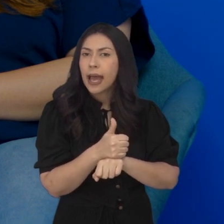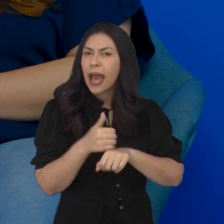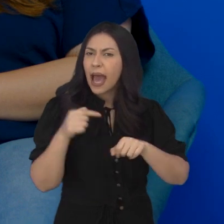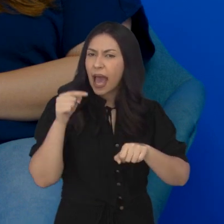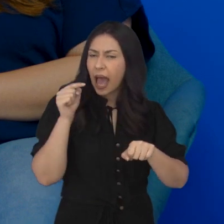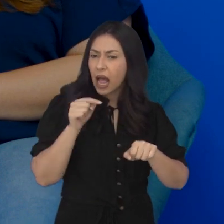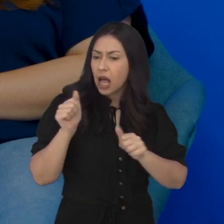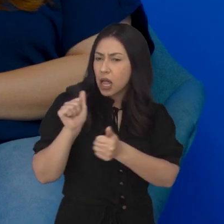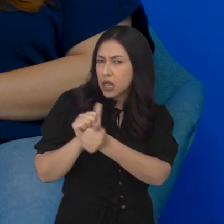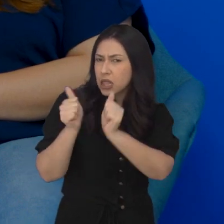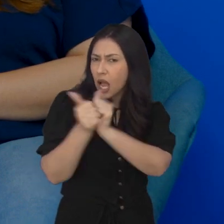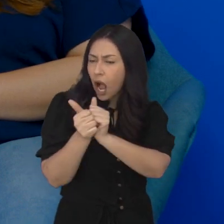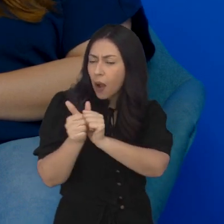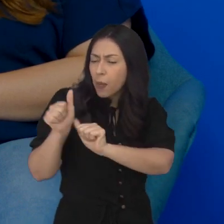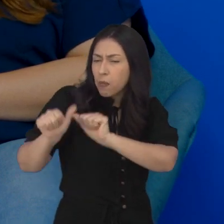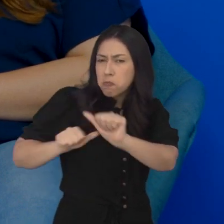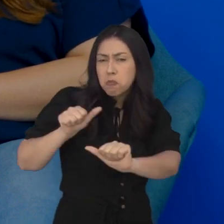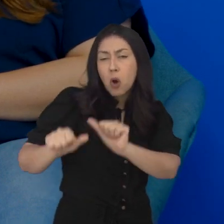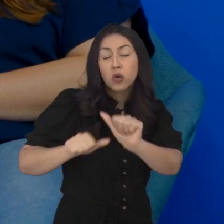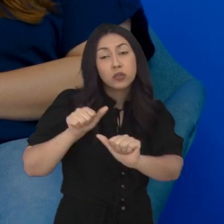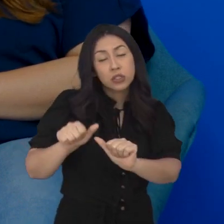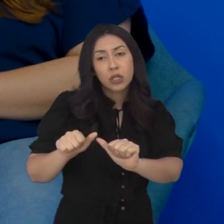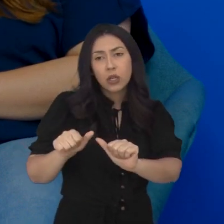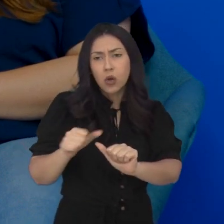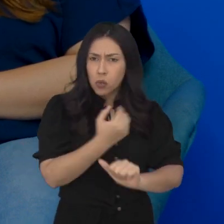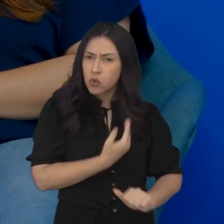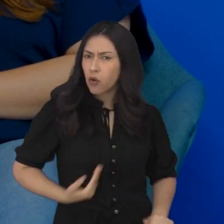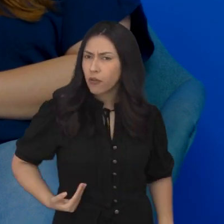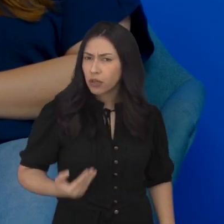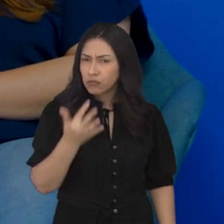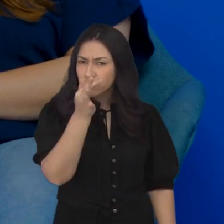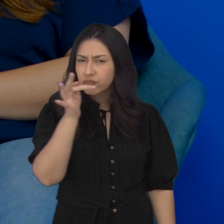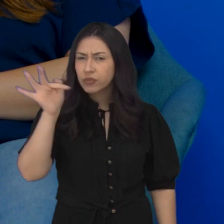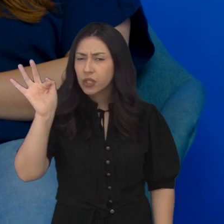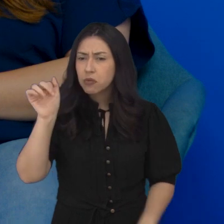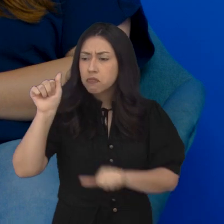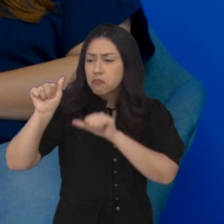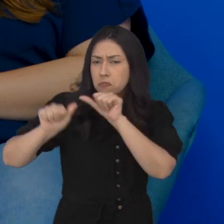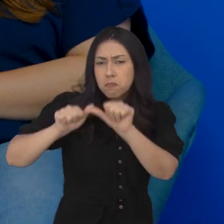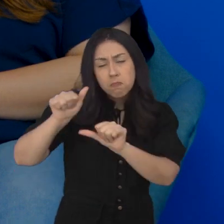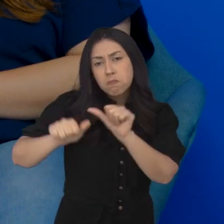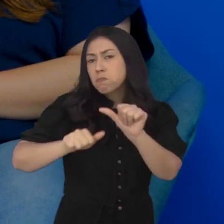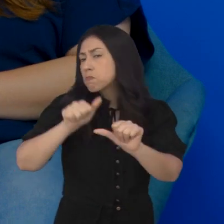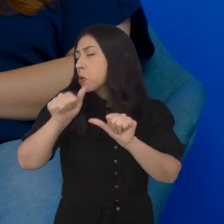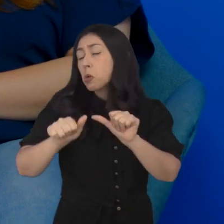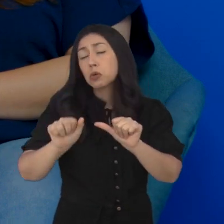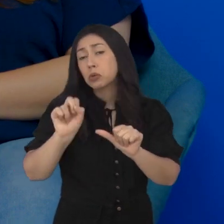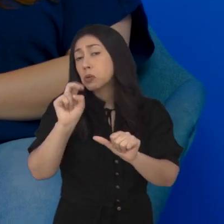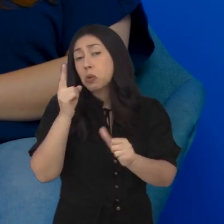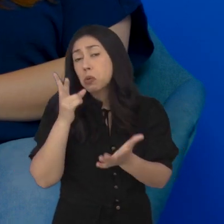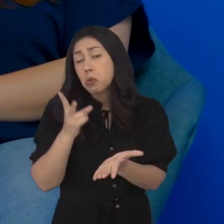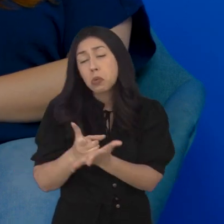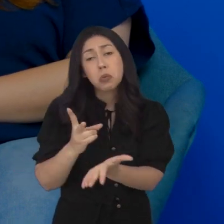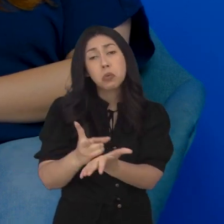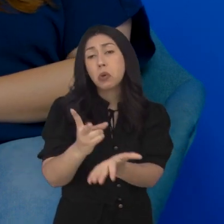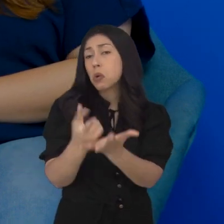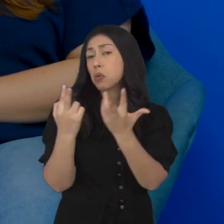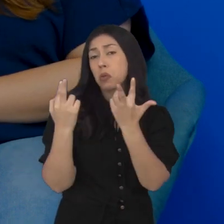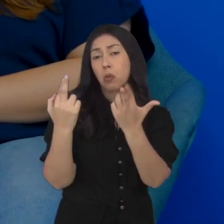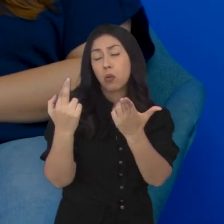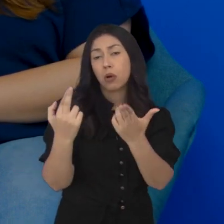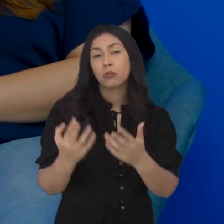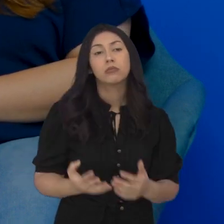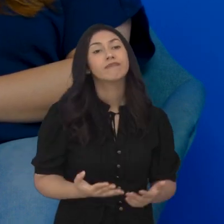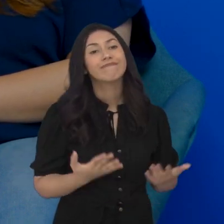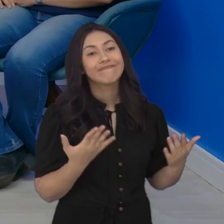de modernização do processo? Ou até mesmo, por exemplo, o governo federal prevê mudanças ao longo dos anos, modernização